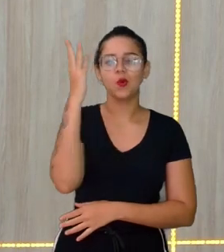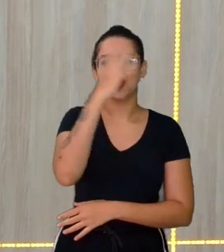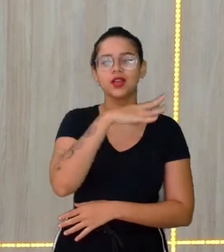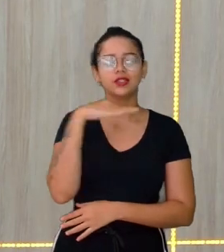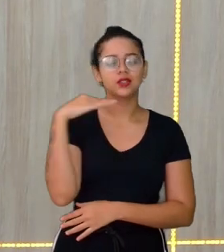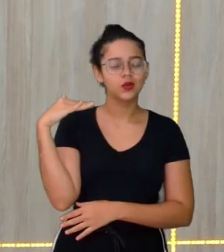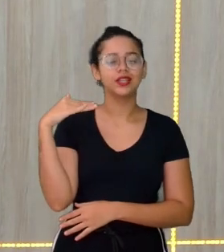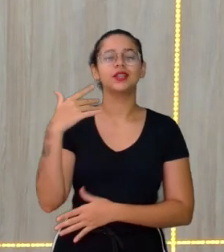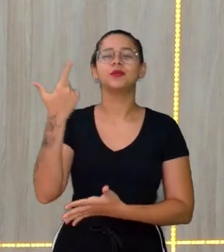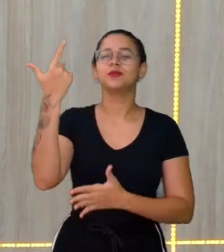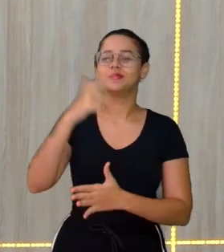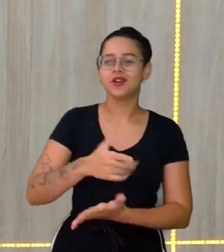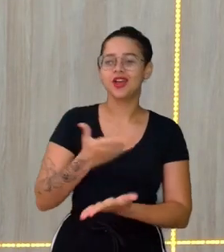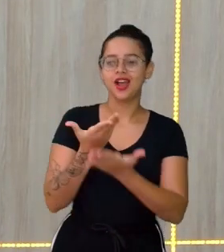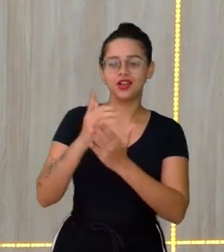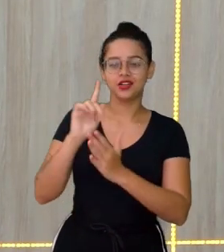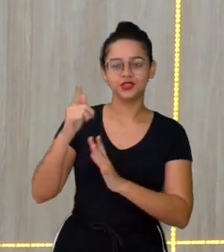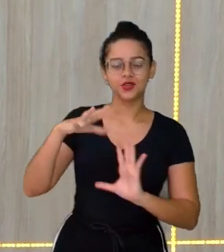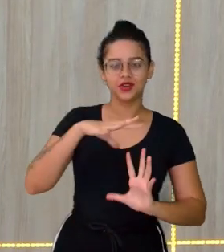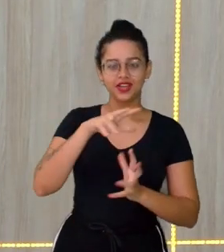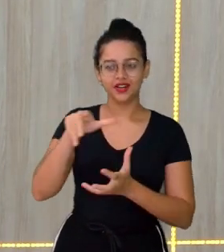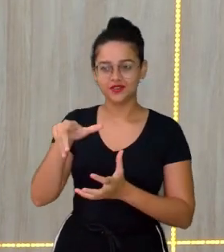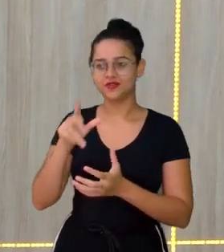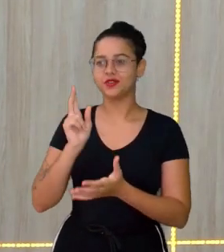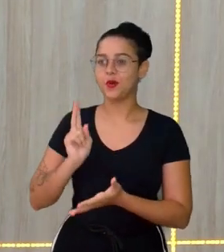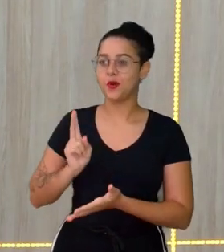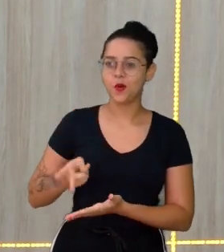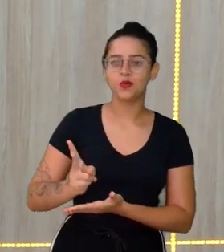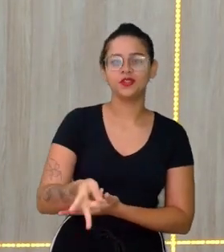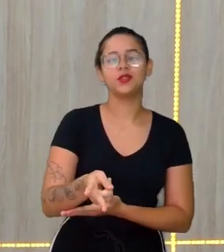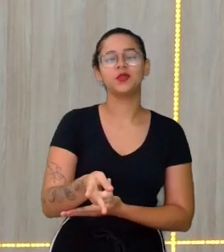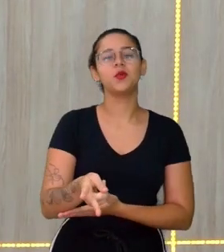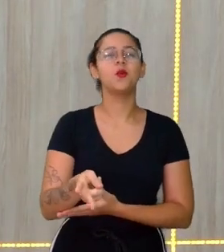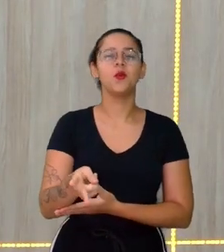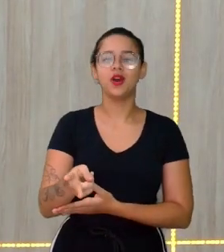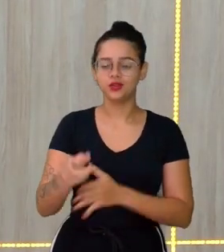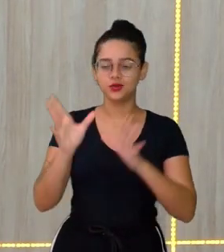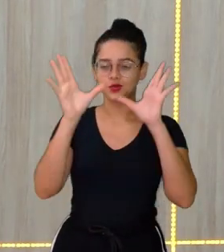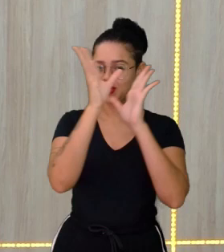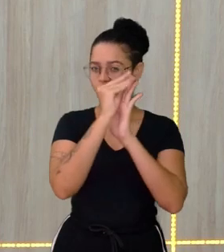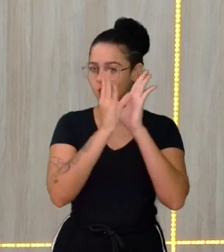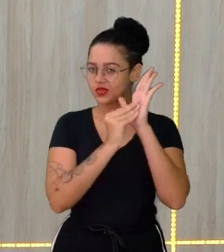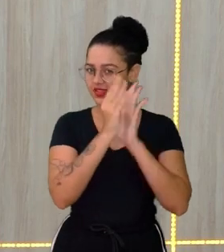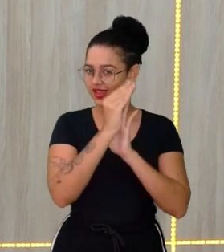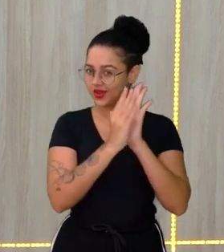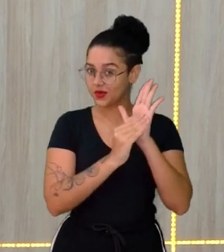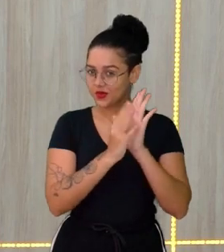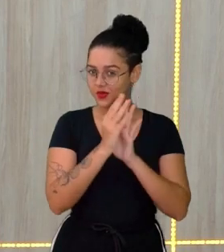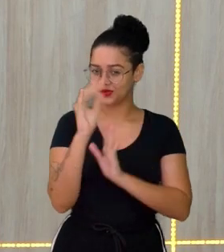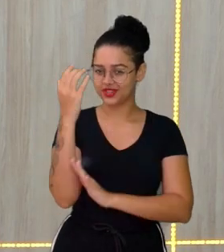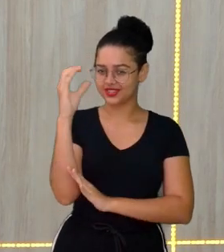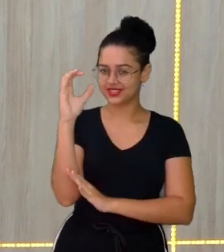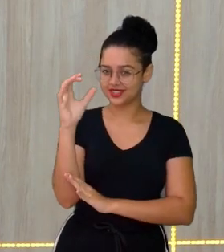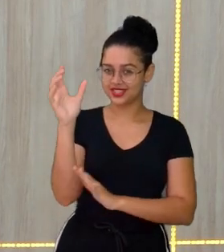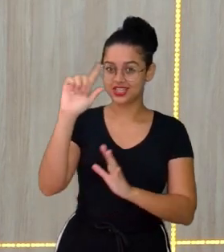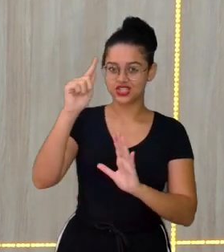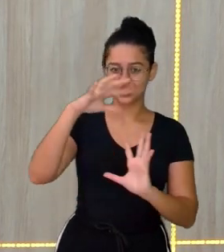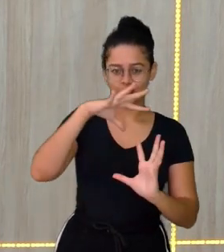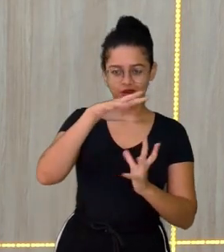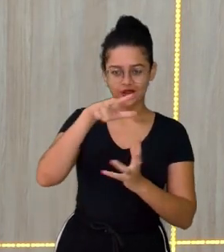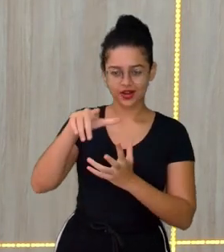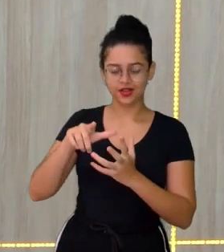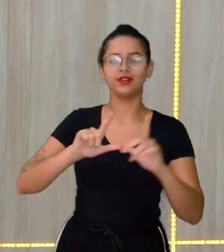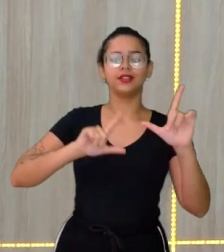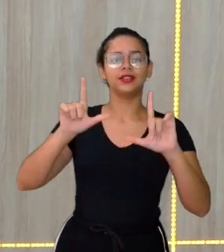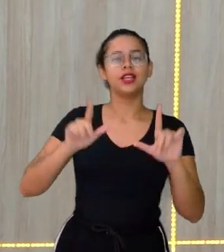lindo Mais uma aula de geografia, continuando os nossos conteúdos da nossa ciência geográfica Tela da TV Nova